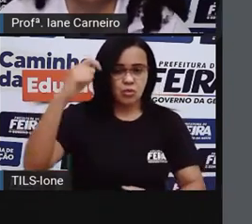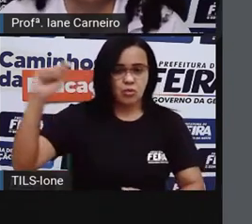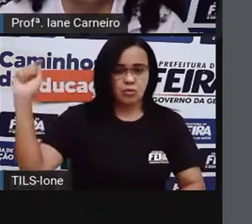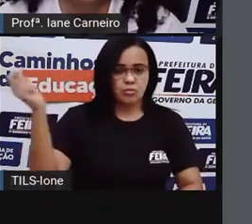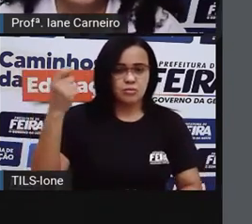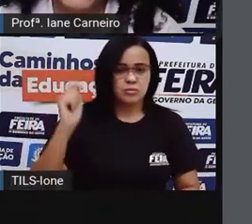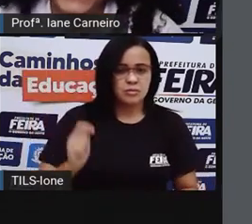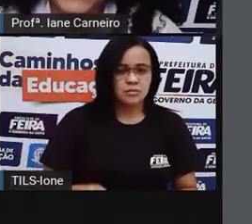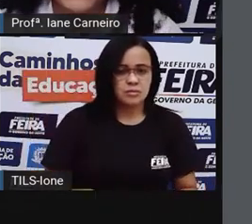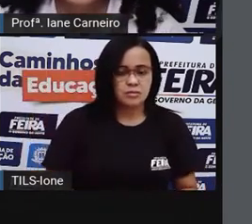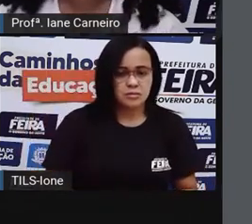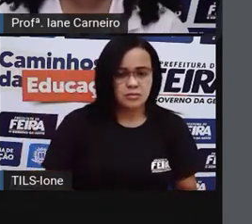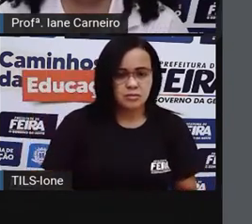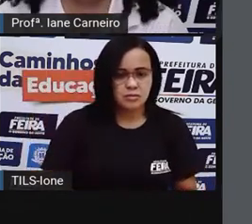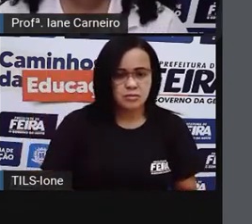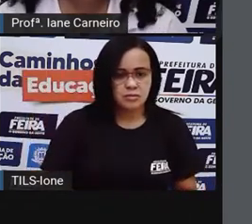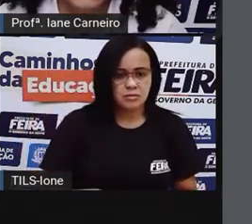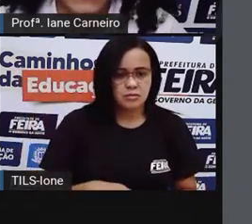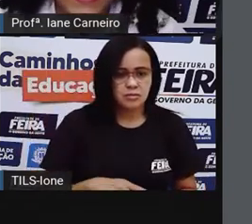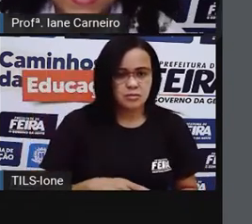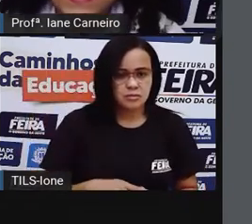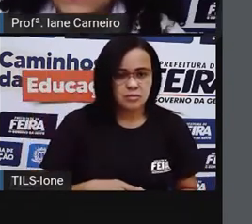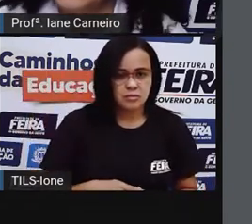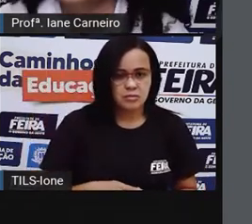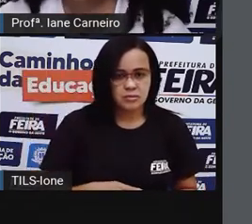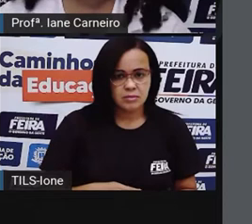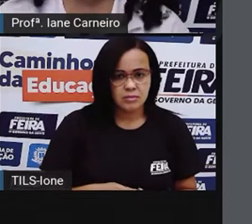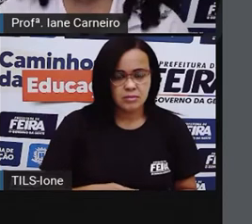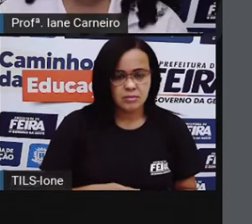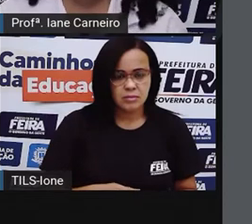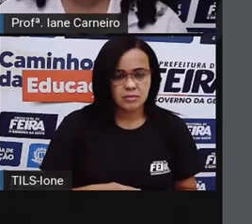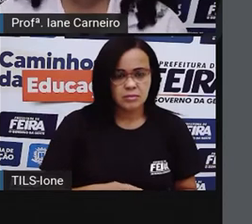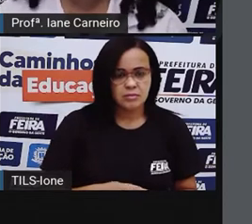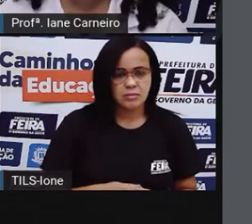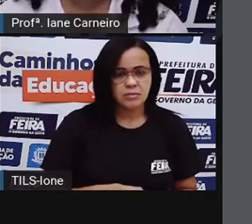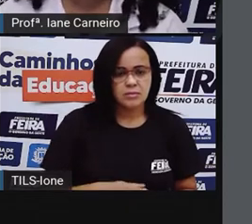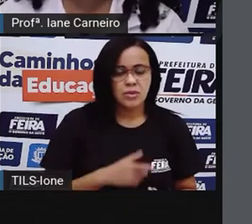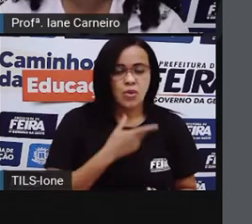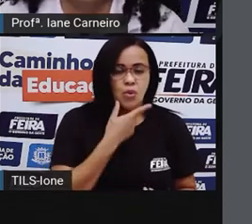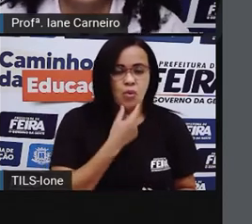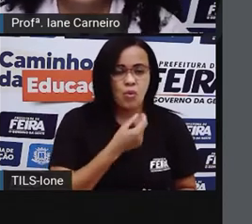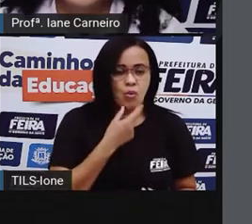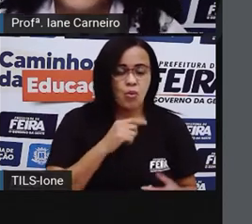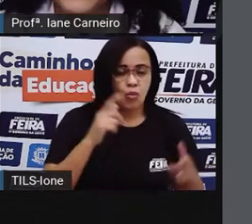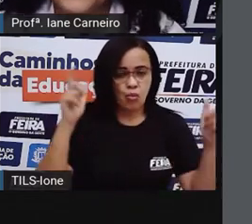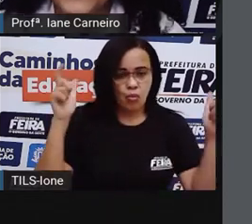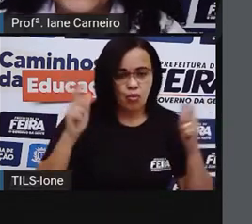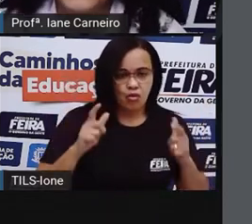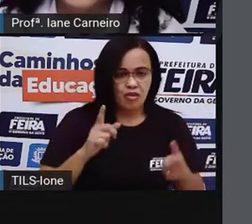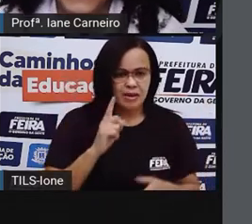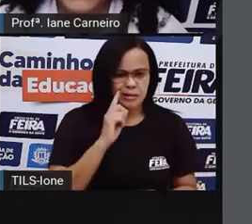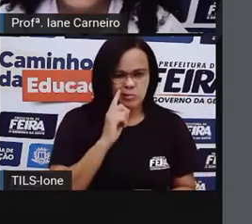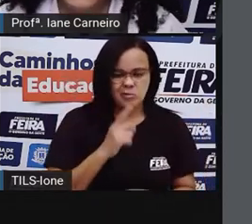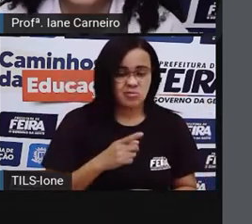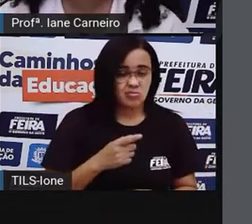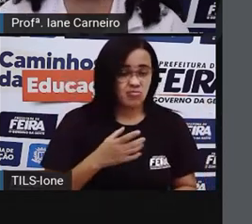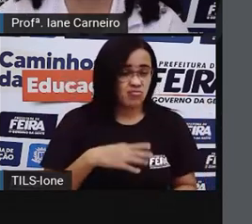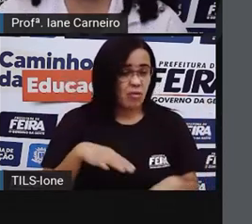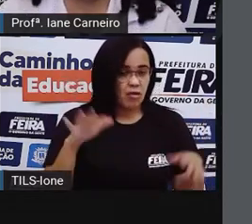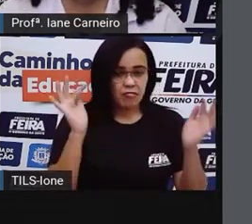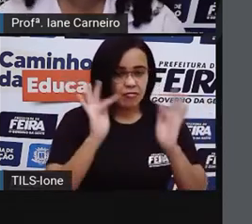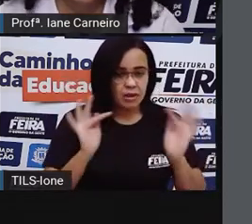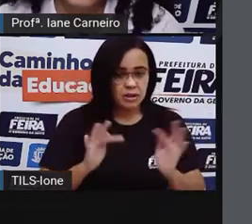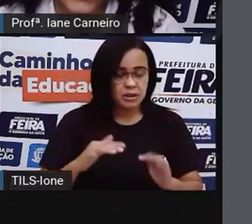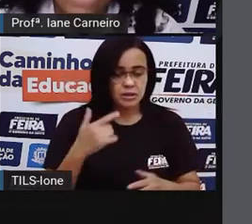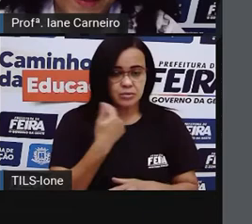O rei franziu o nariz, não ficou nada contente. Ele tinha outra ideia há